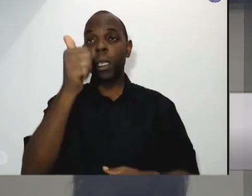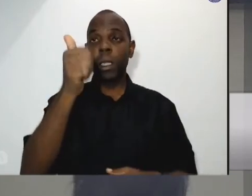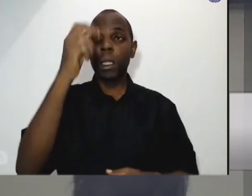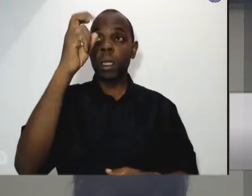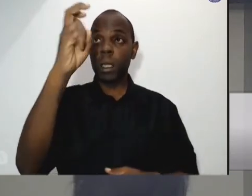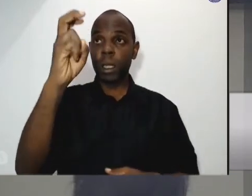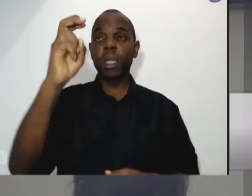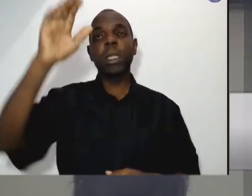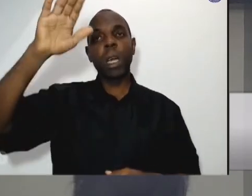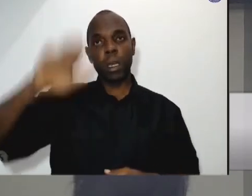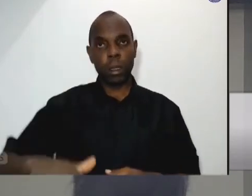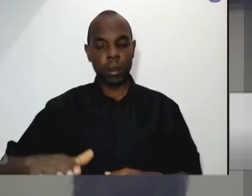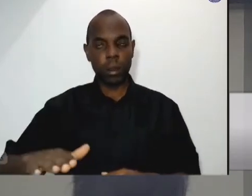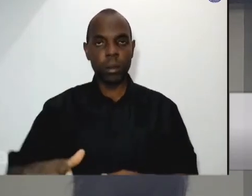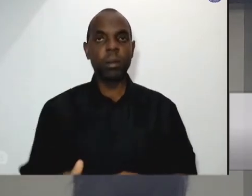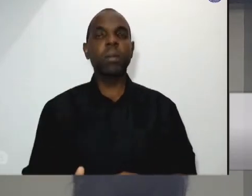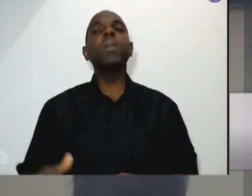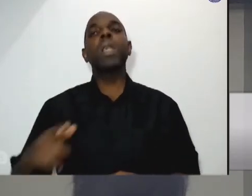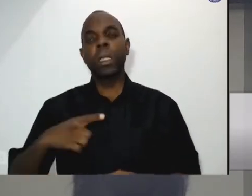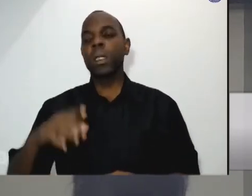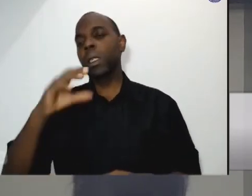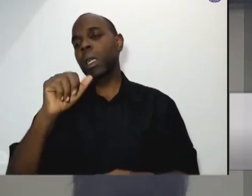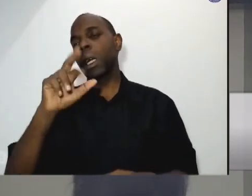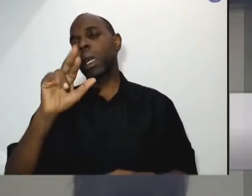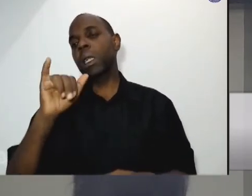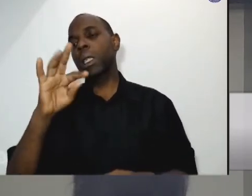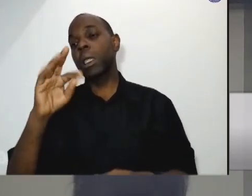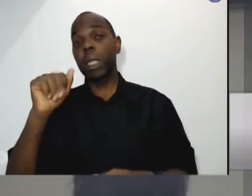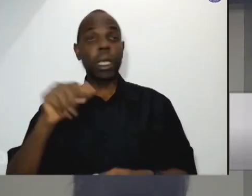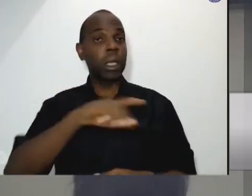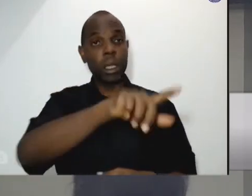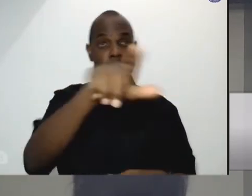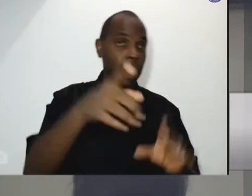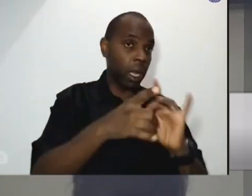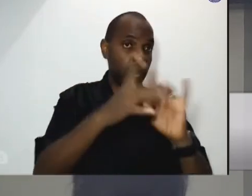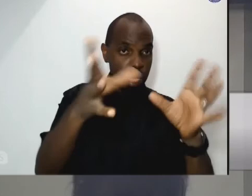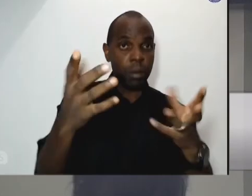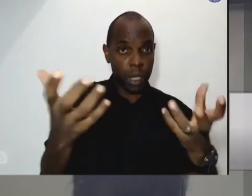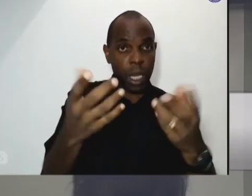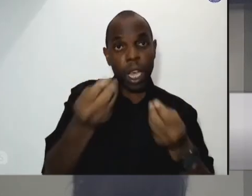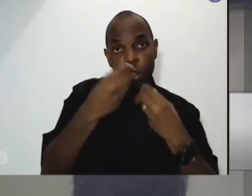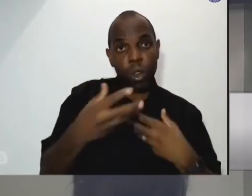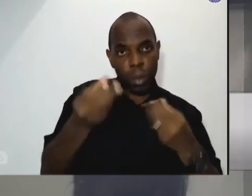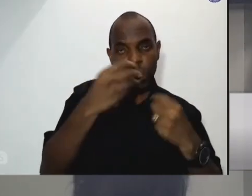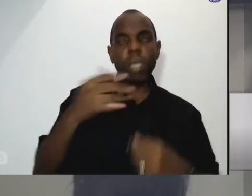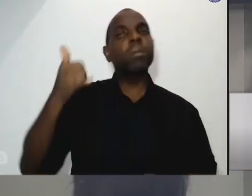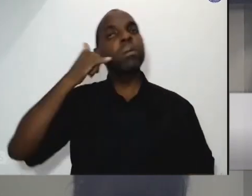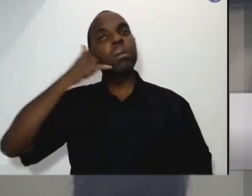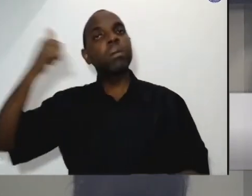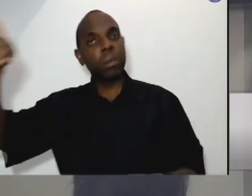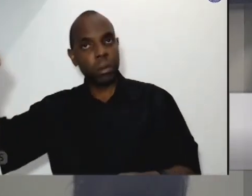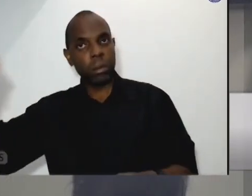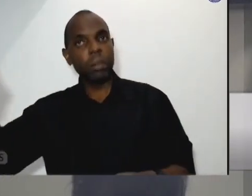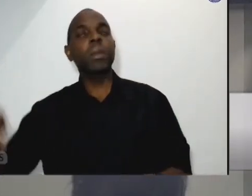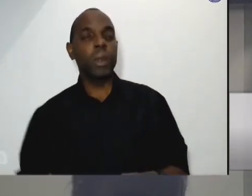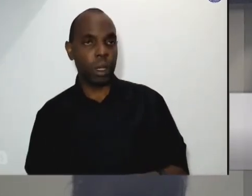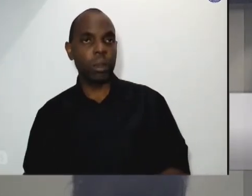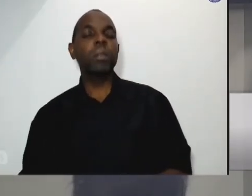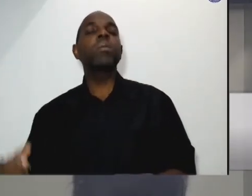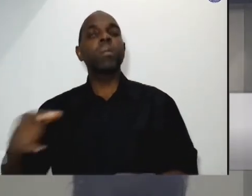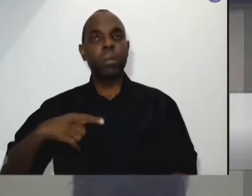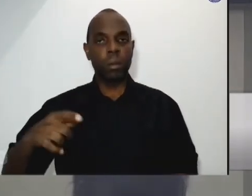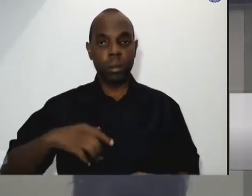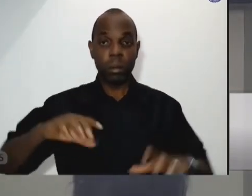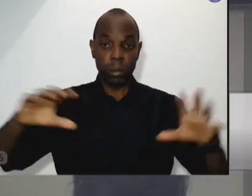a Caritas e a gente vai trabalhar todo esse subsídio dessas orientações porque como a própria campanha ela coloca